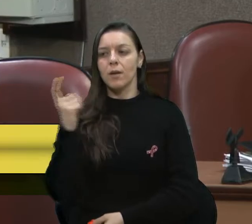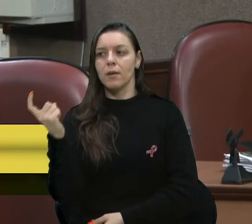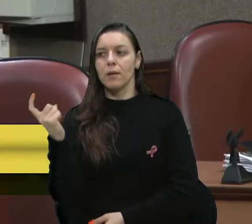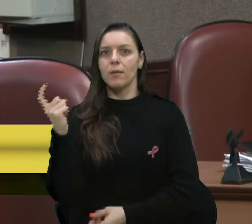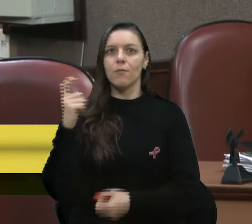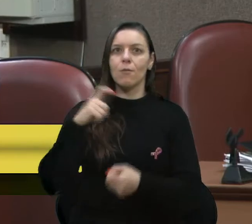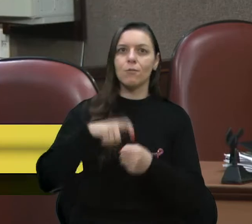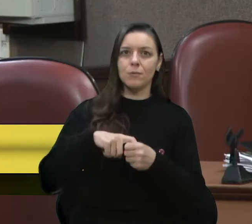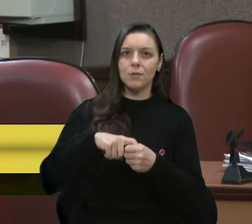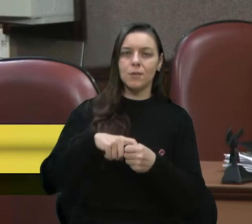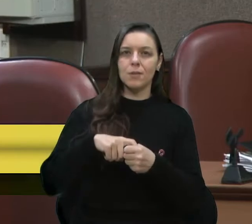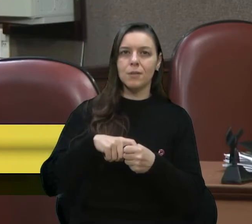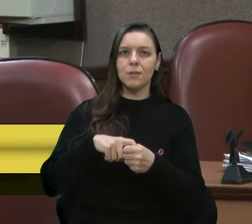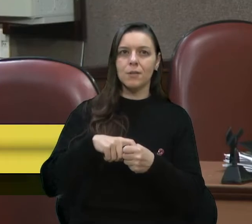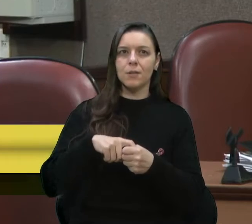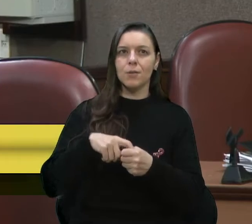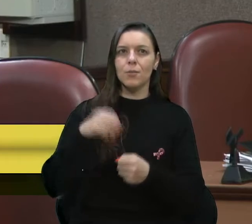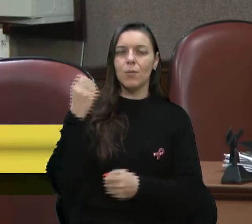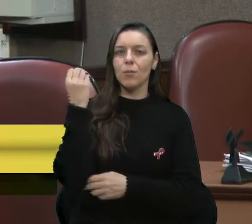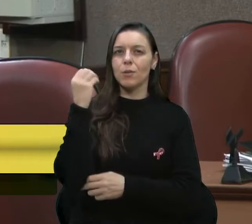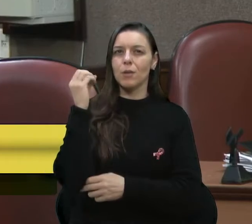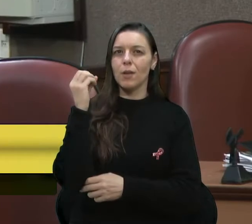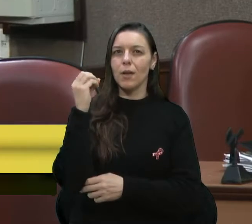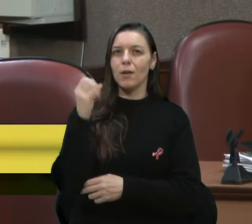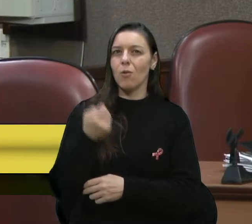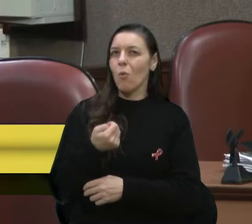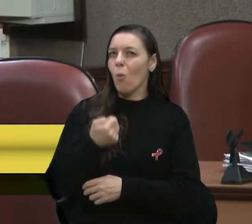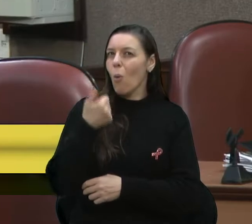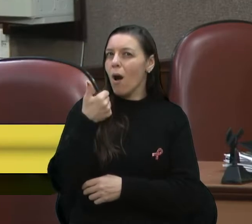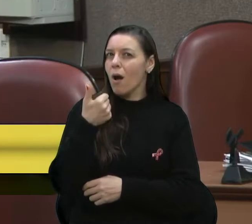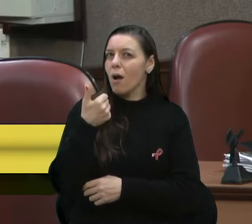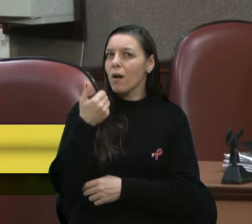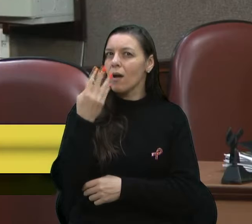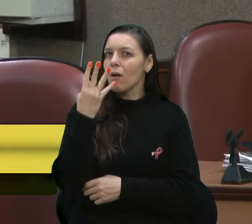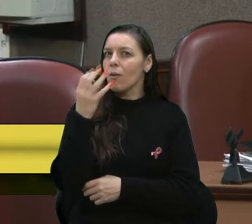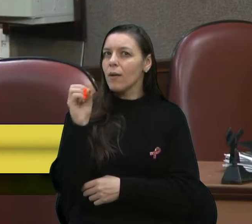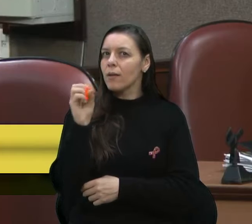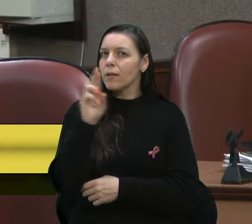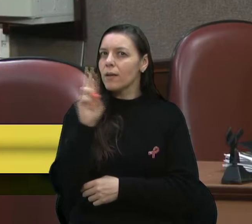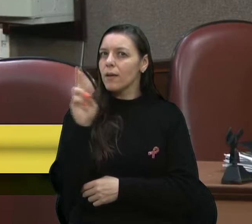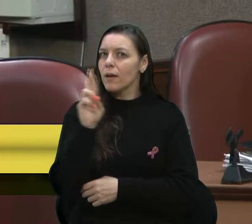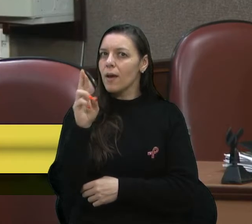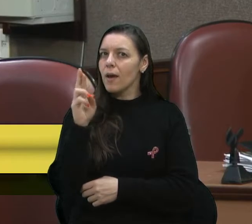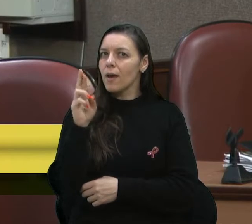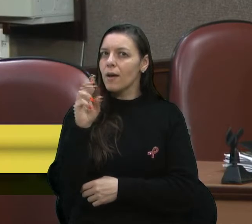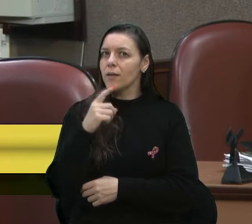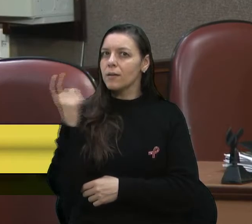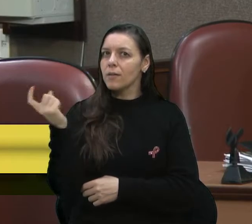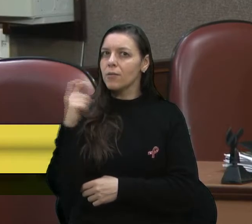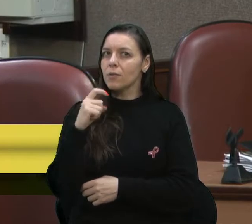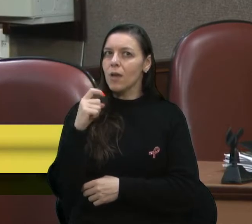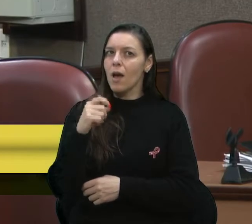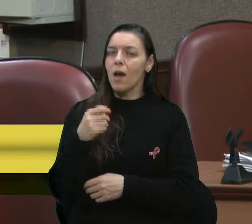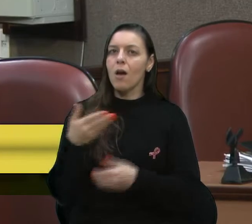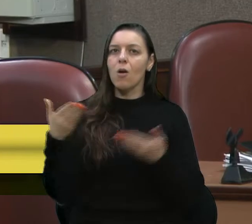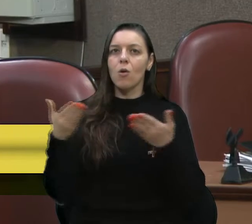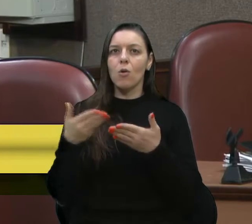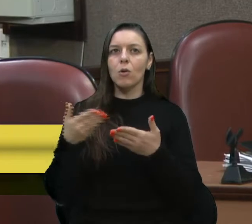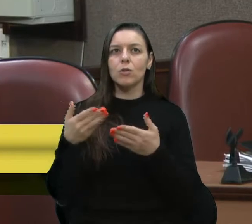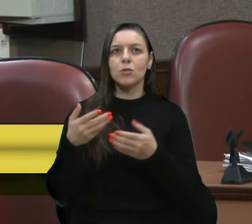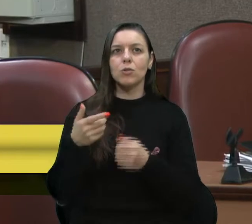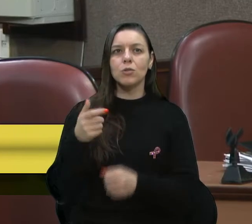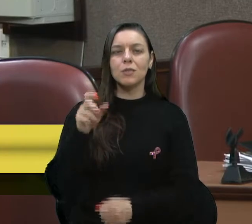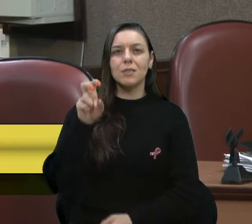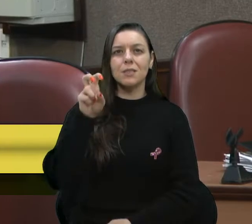Porto Alegre. Quase R$,00, gente. Hoje foi a R$ 5,00 o litro do diesel. Está chegando